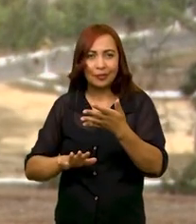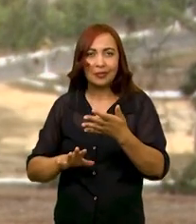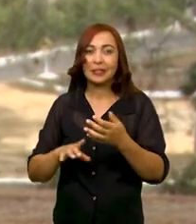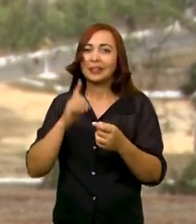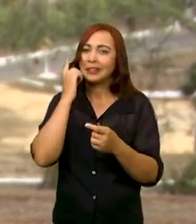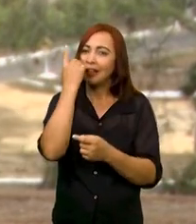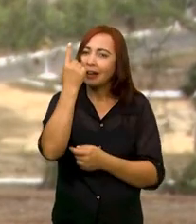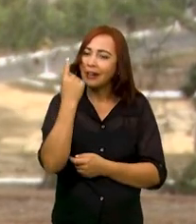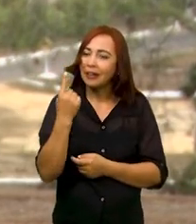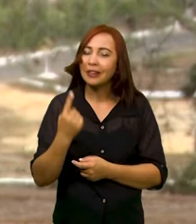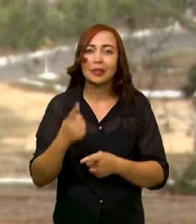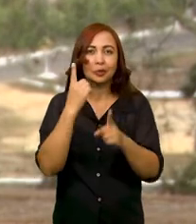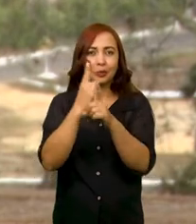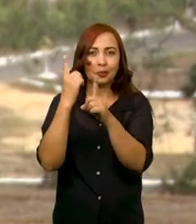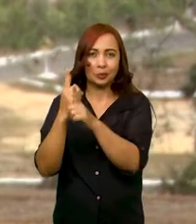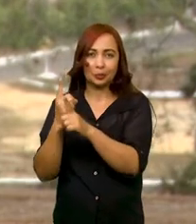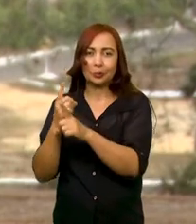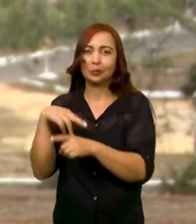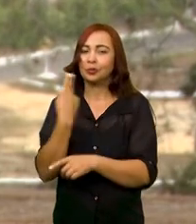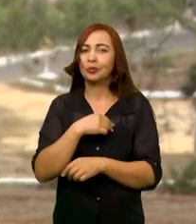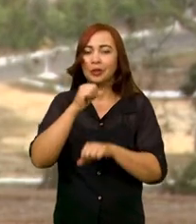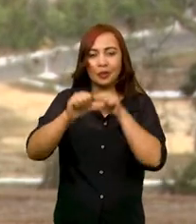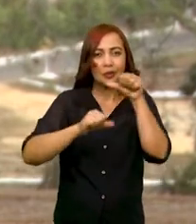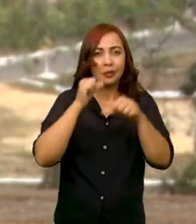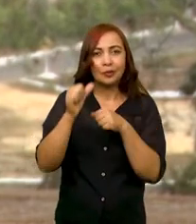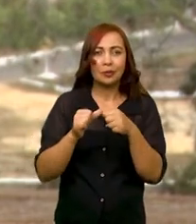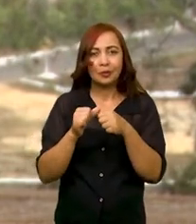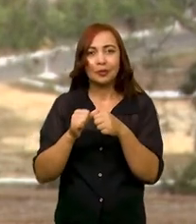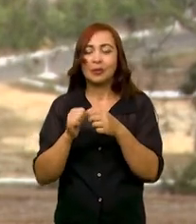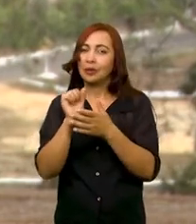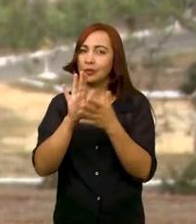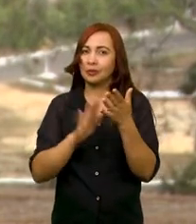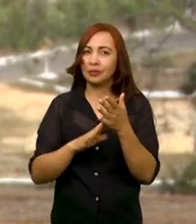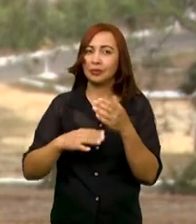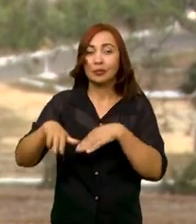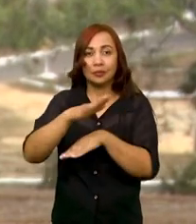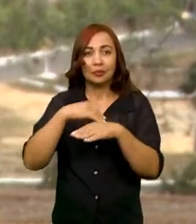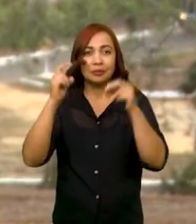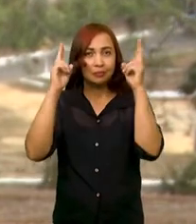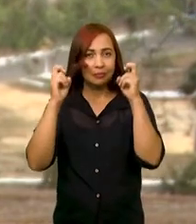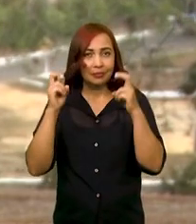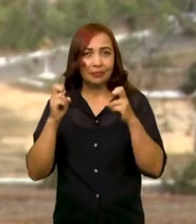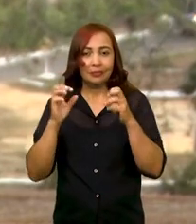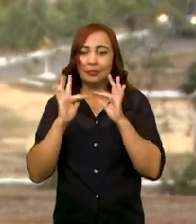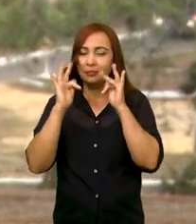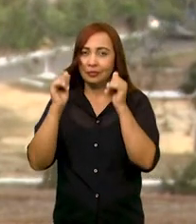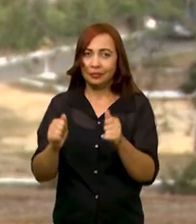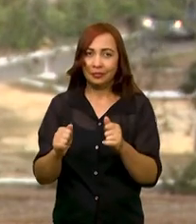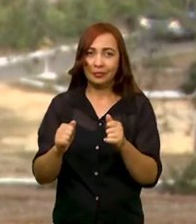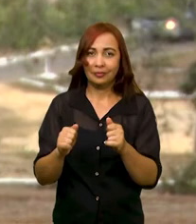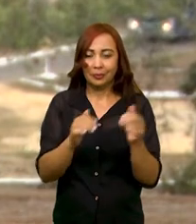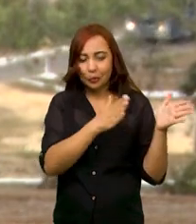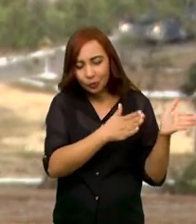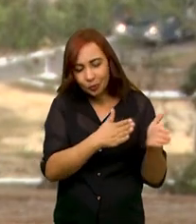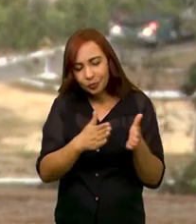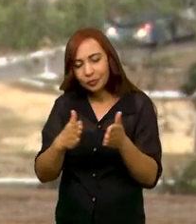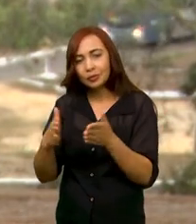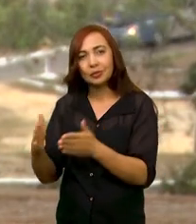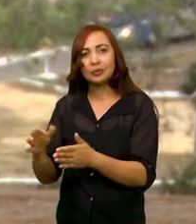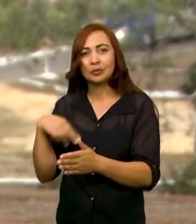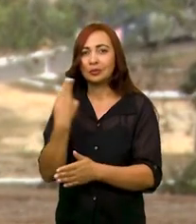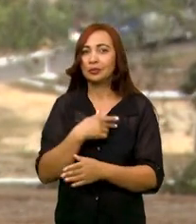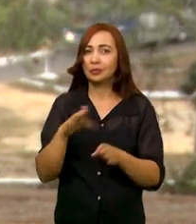sobre isso. Baseado nisso, nós fizemos uma sequência de atividades, uma sequência didática. E em cada